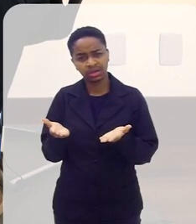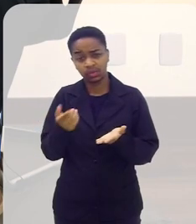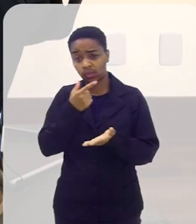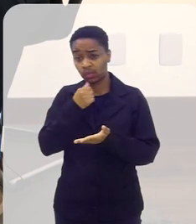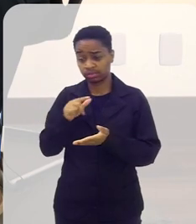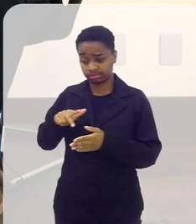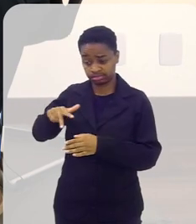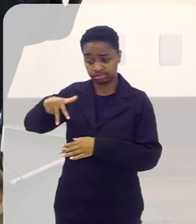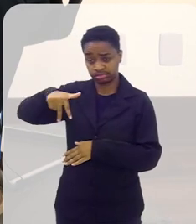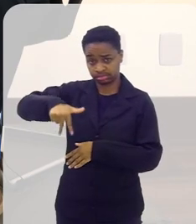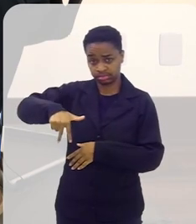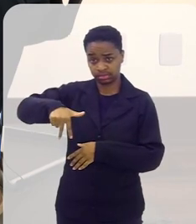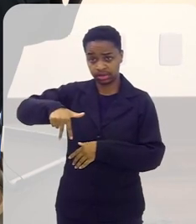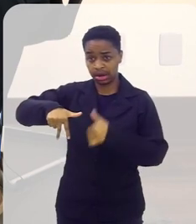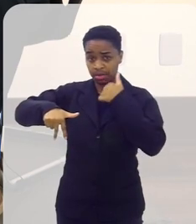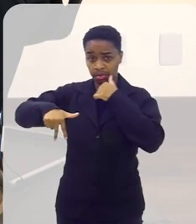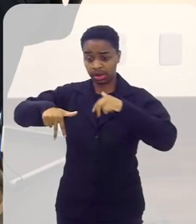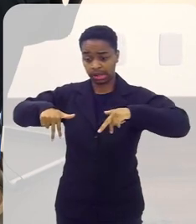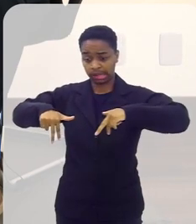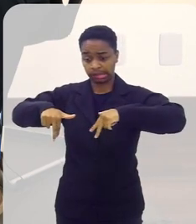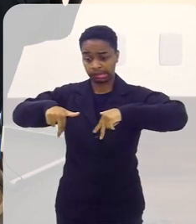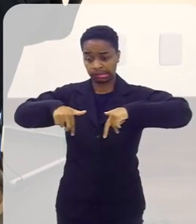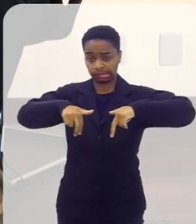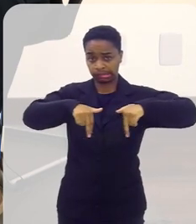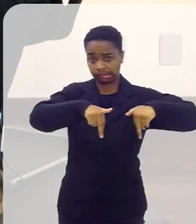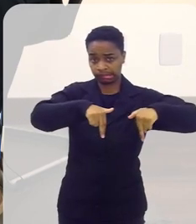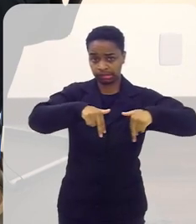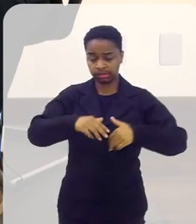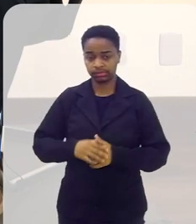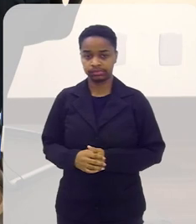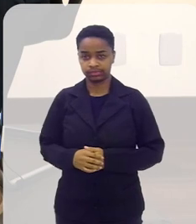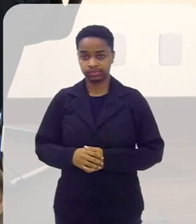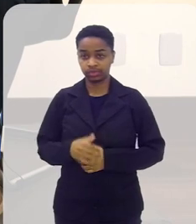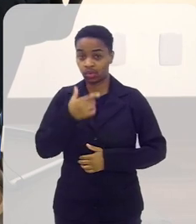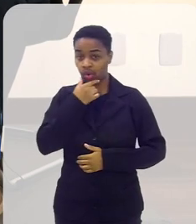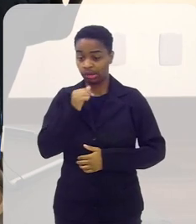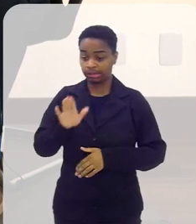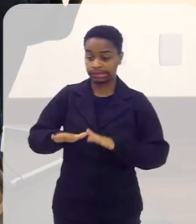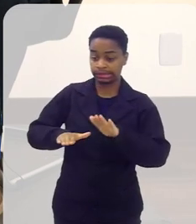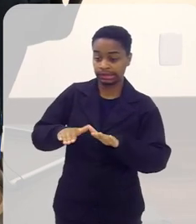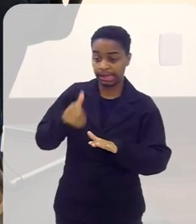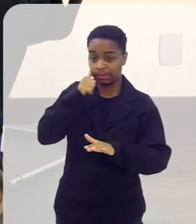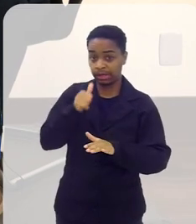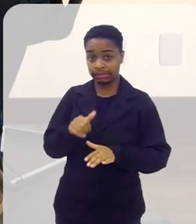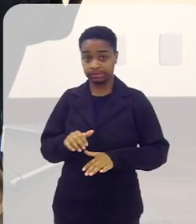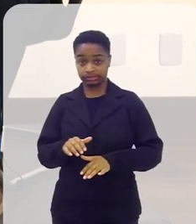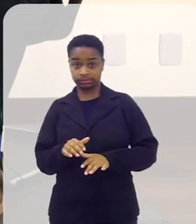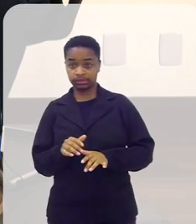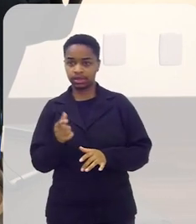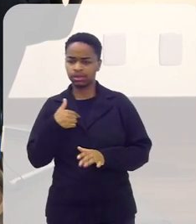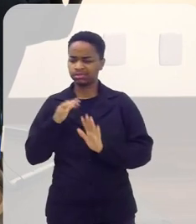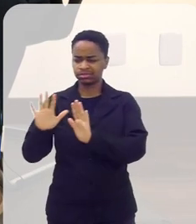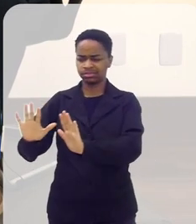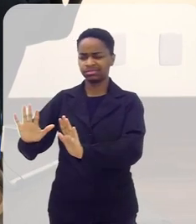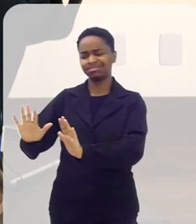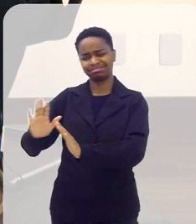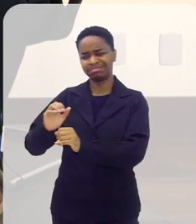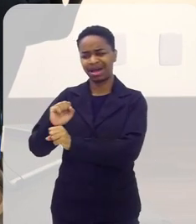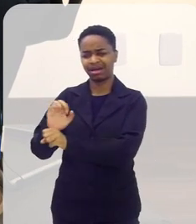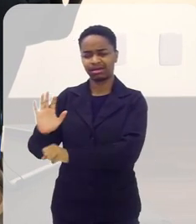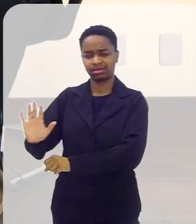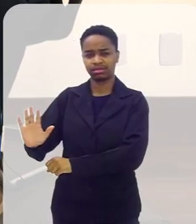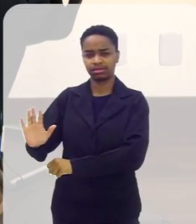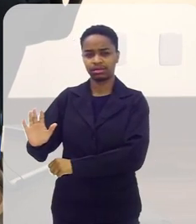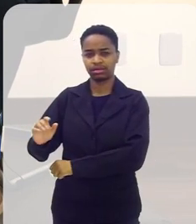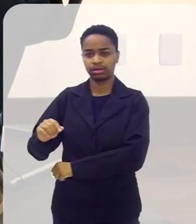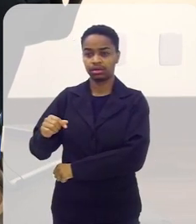aí ele levantou e foi na direção dela ela ia chegando para trás aí ele ia andando ela ia chegando para trás aí eu fiz